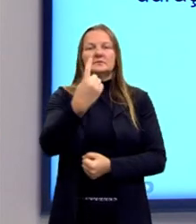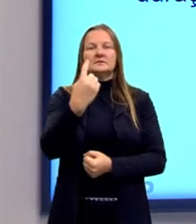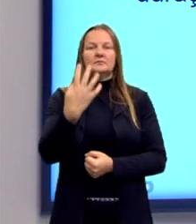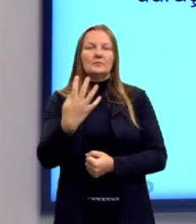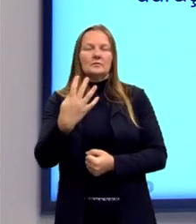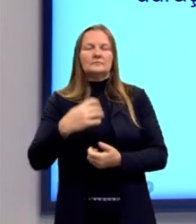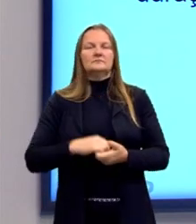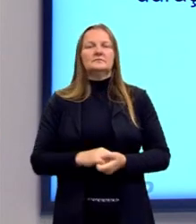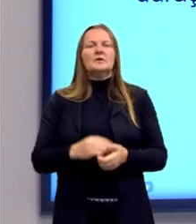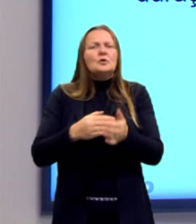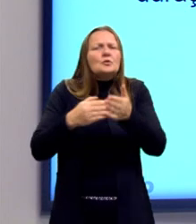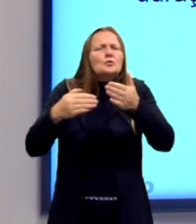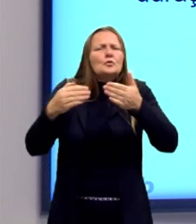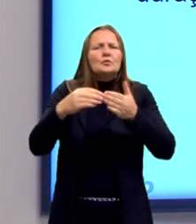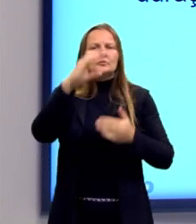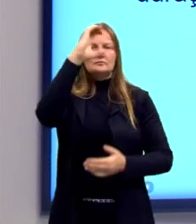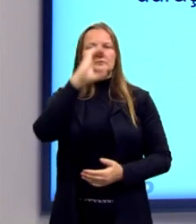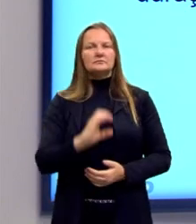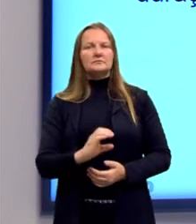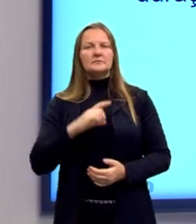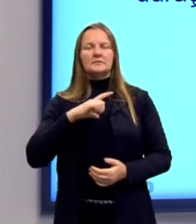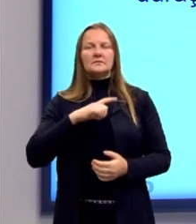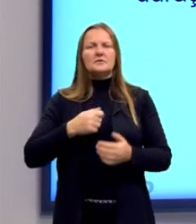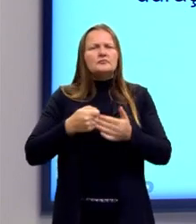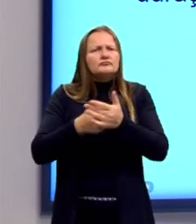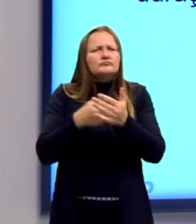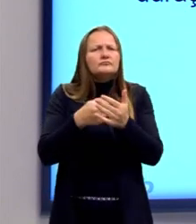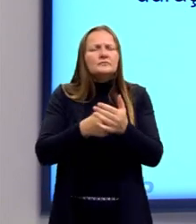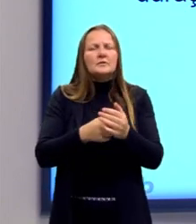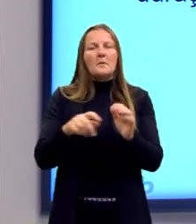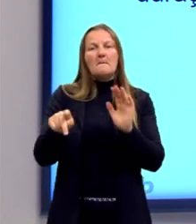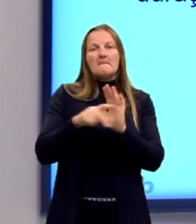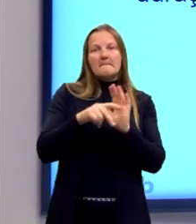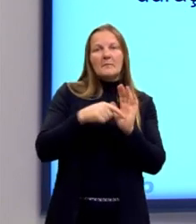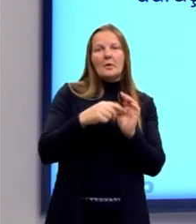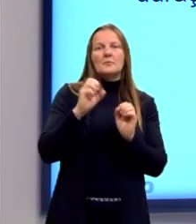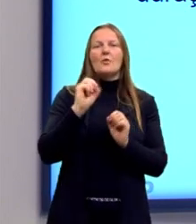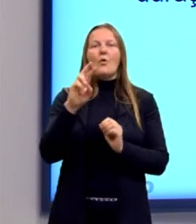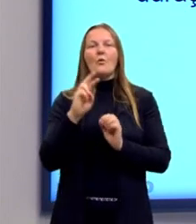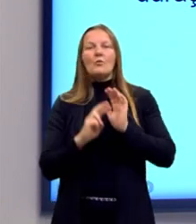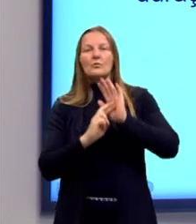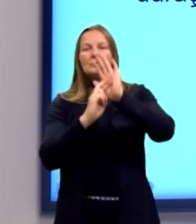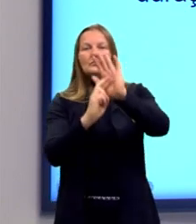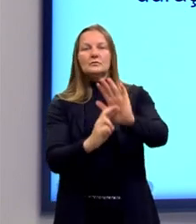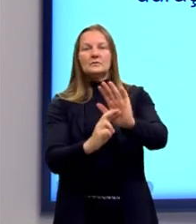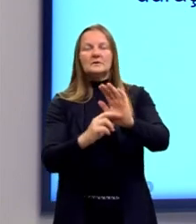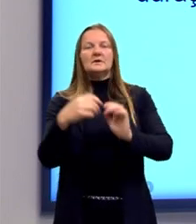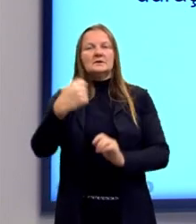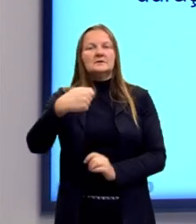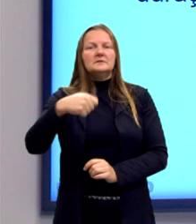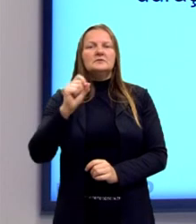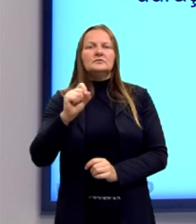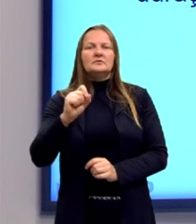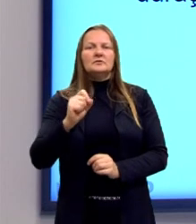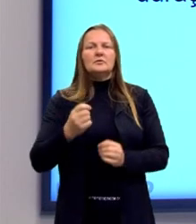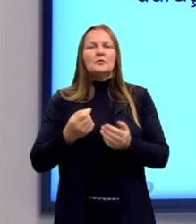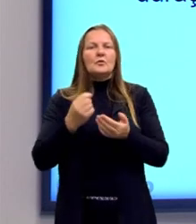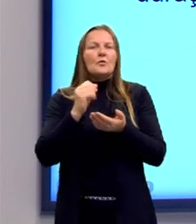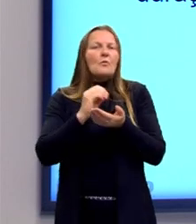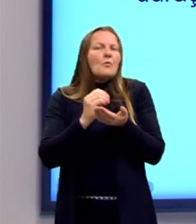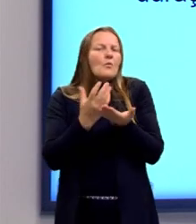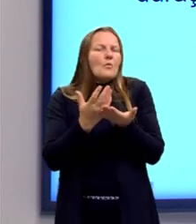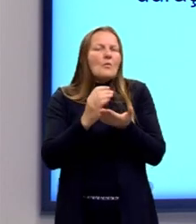Todos os cidadãos têm direito de verificar por si ou pelos seus representantes a necessidade da contribuição